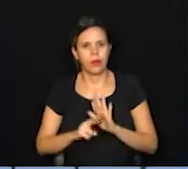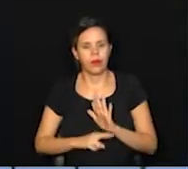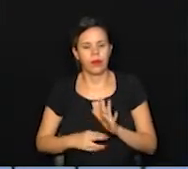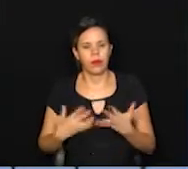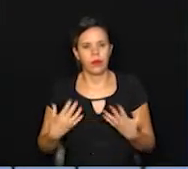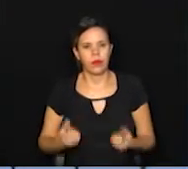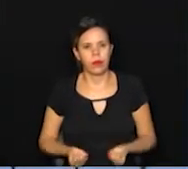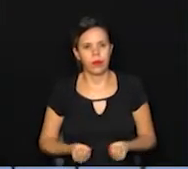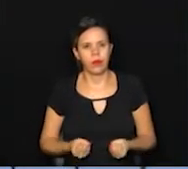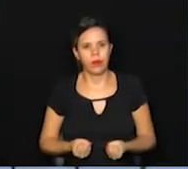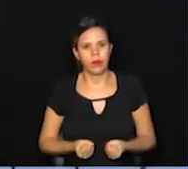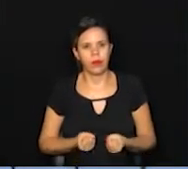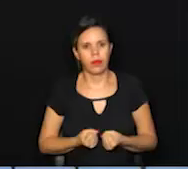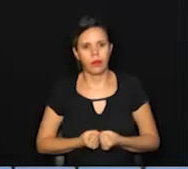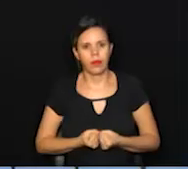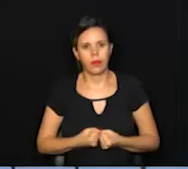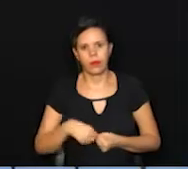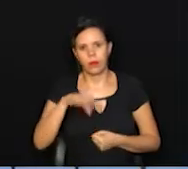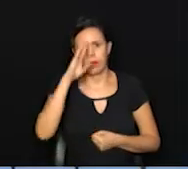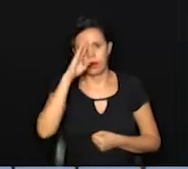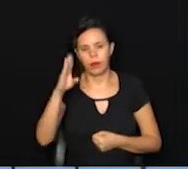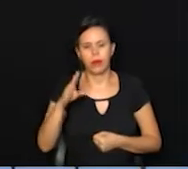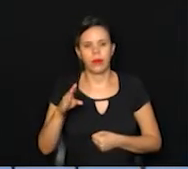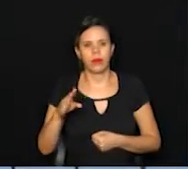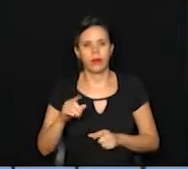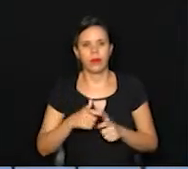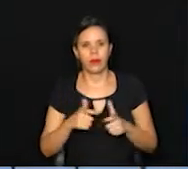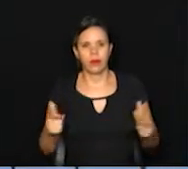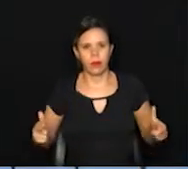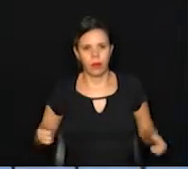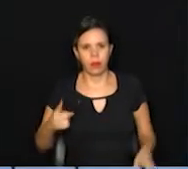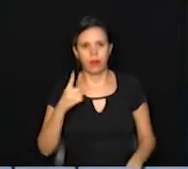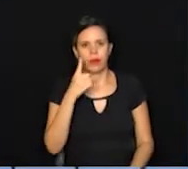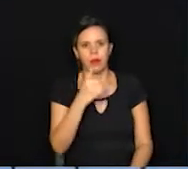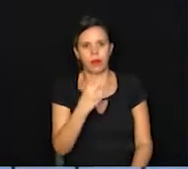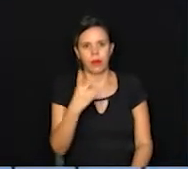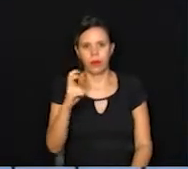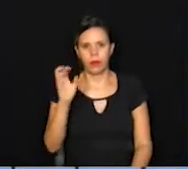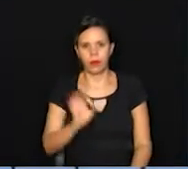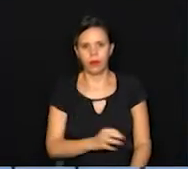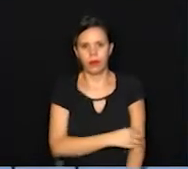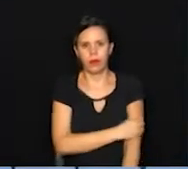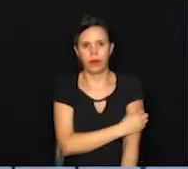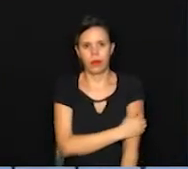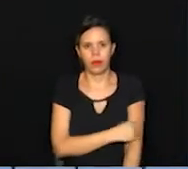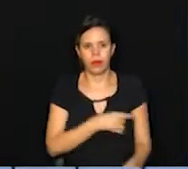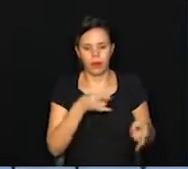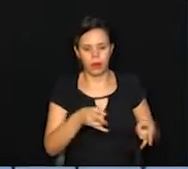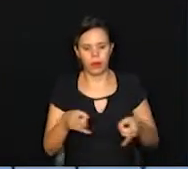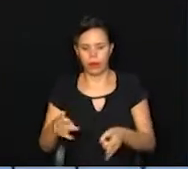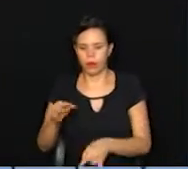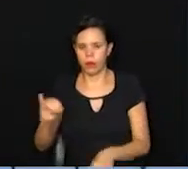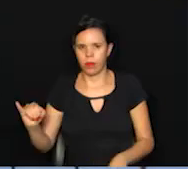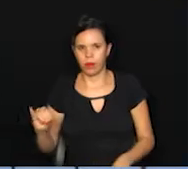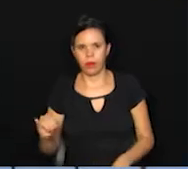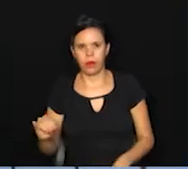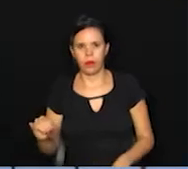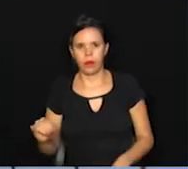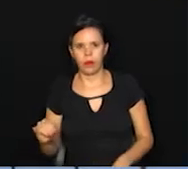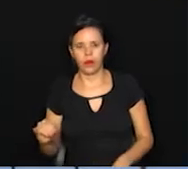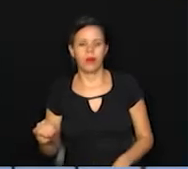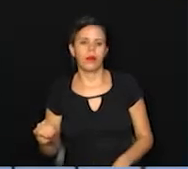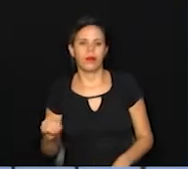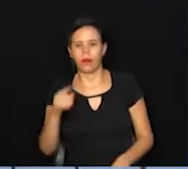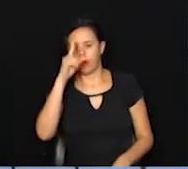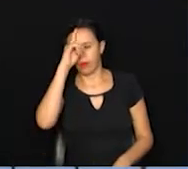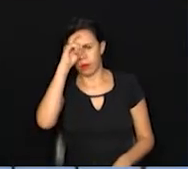adotadas foram destaque com a ampliação de 125% de leitos de UTI na rede municipal,